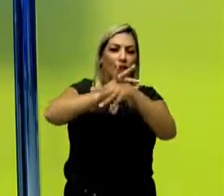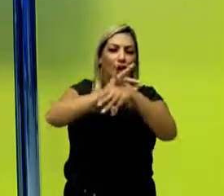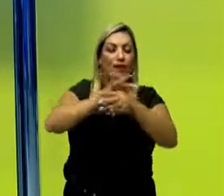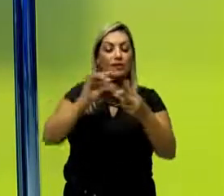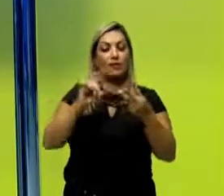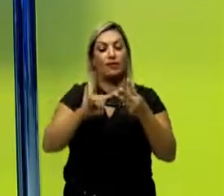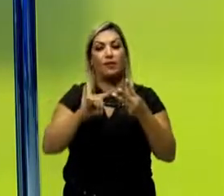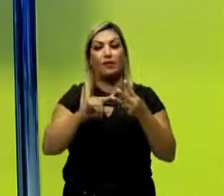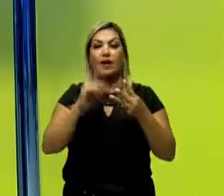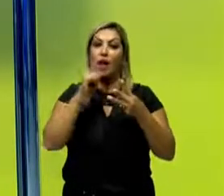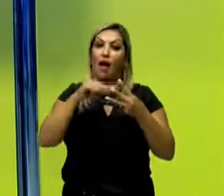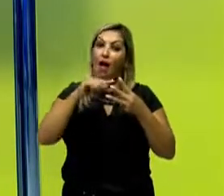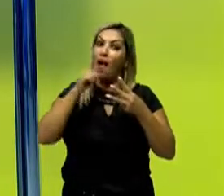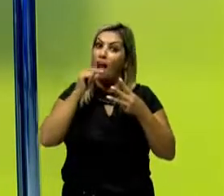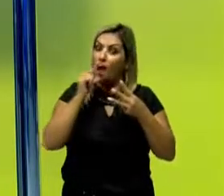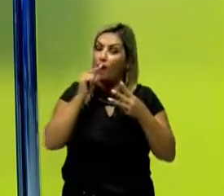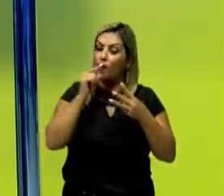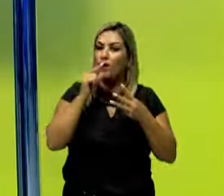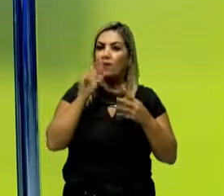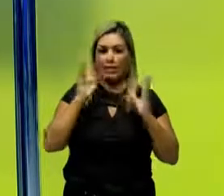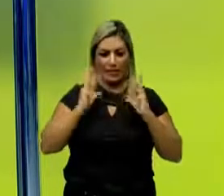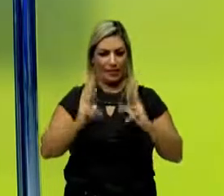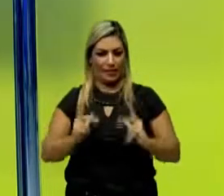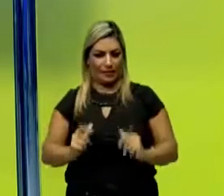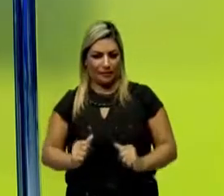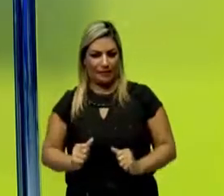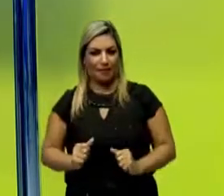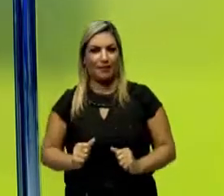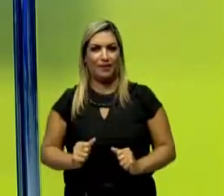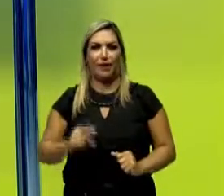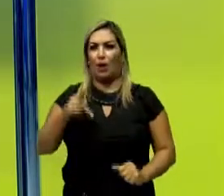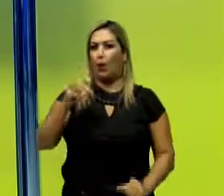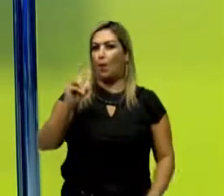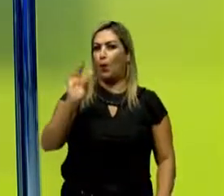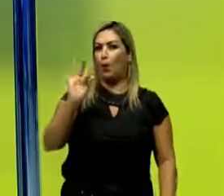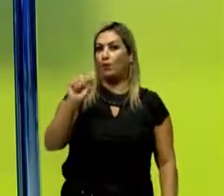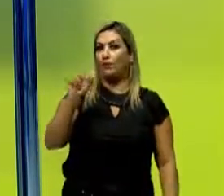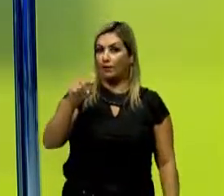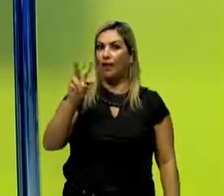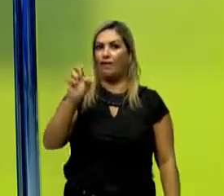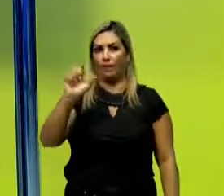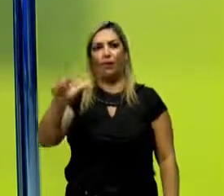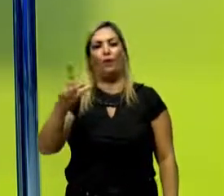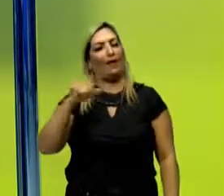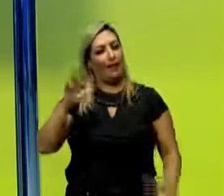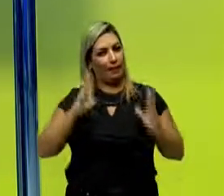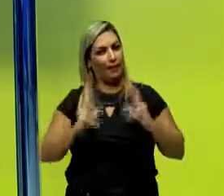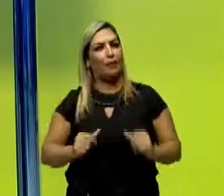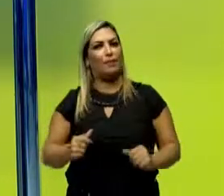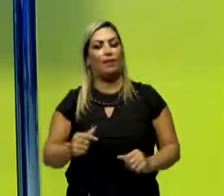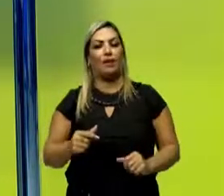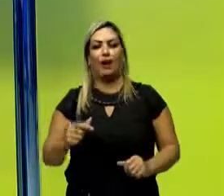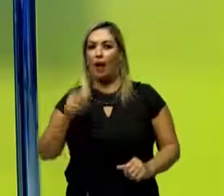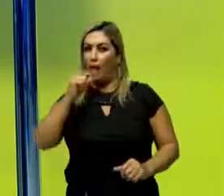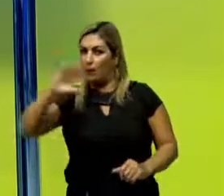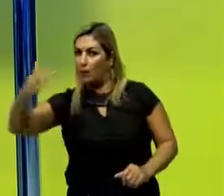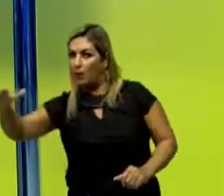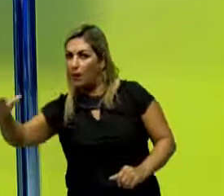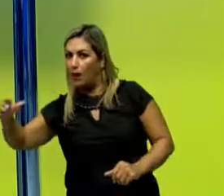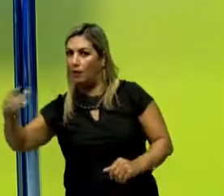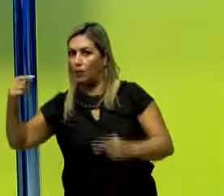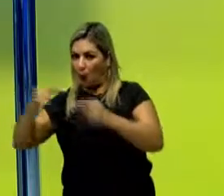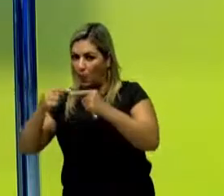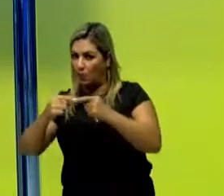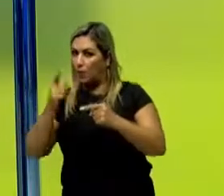potável. Muita gente pergunta, qualquer água pode ser bebida? Se ela for potável, sim. Água do mar é potável? Não.